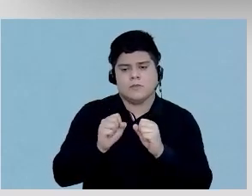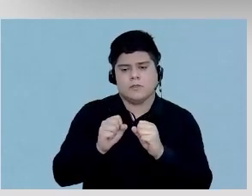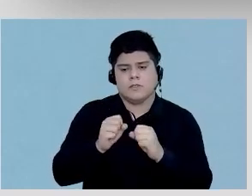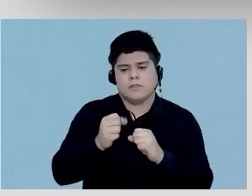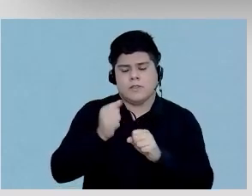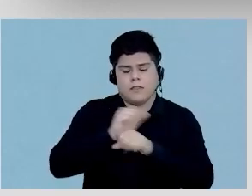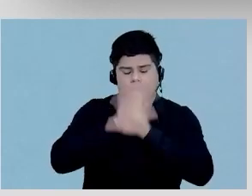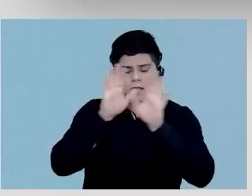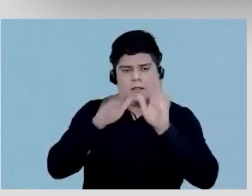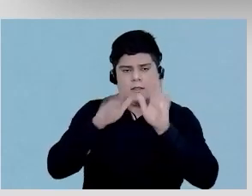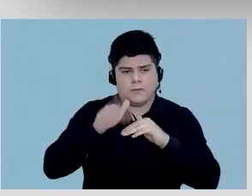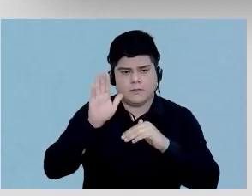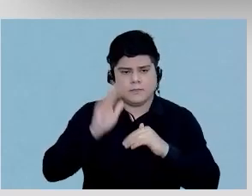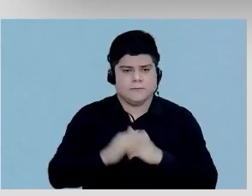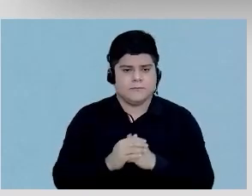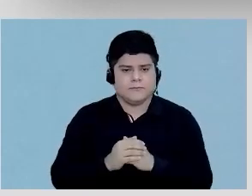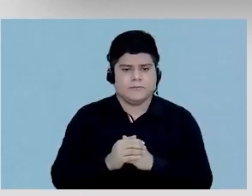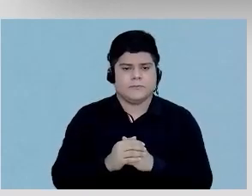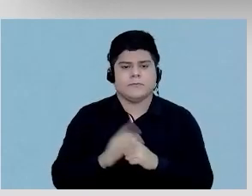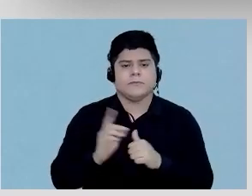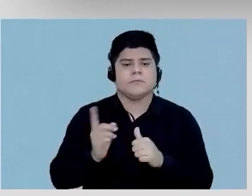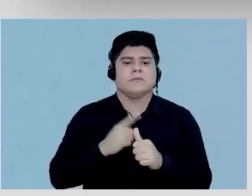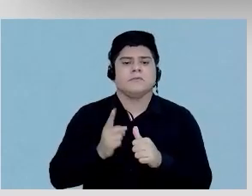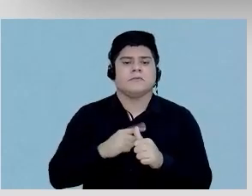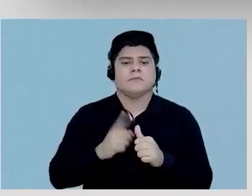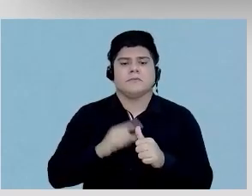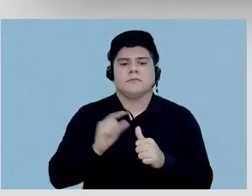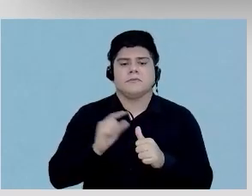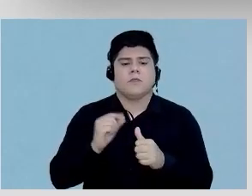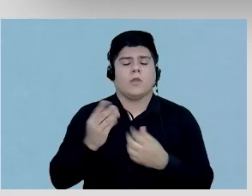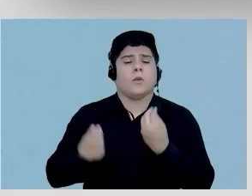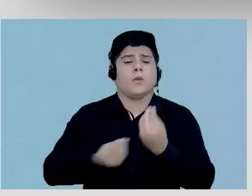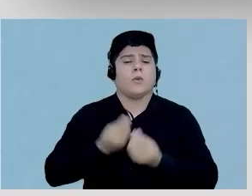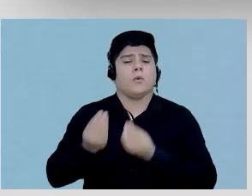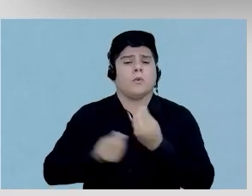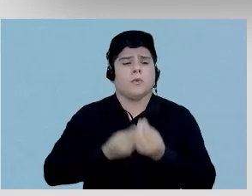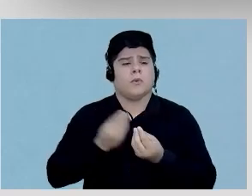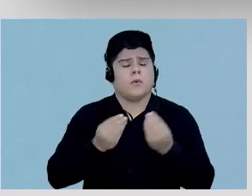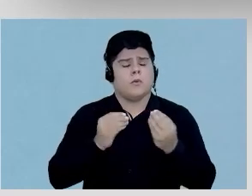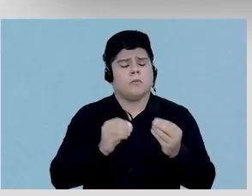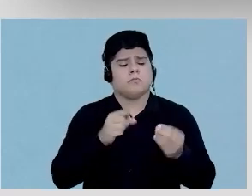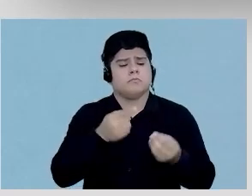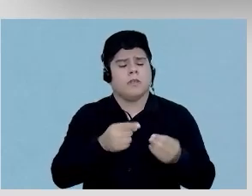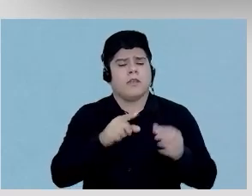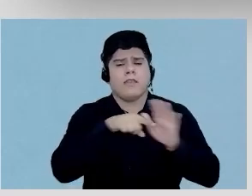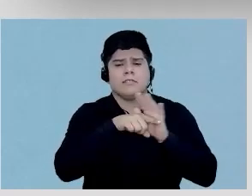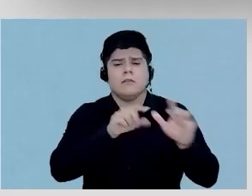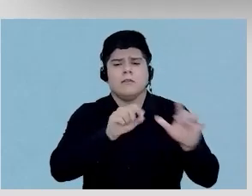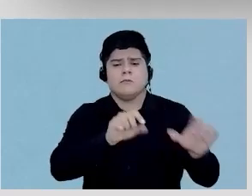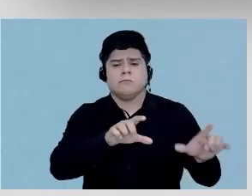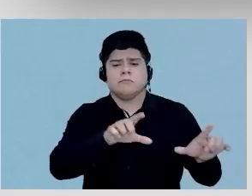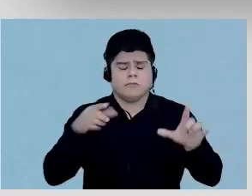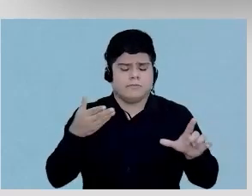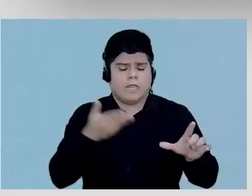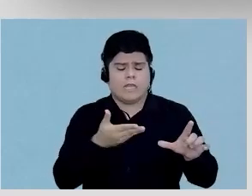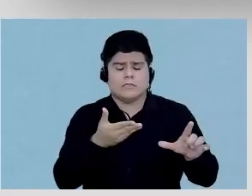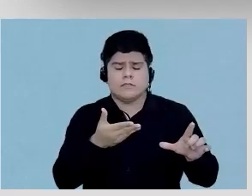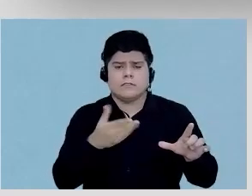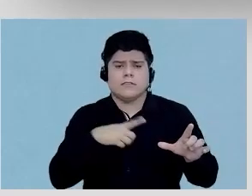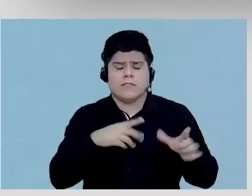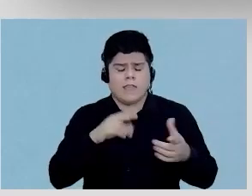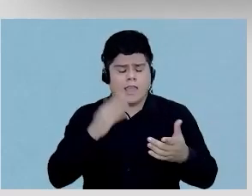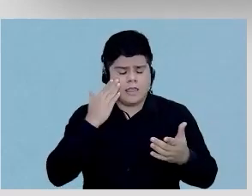mais esclarecedor. A primeira delas é como interpretar um exame onde nós temos